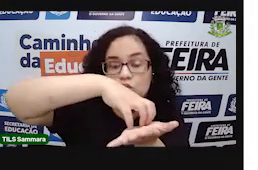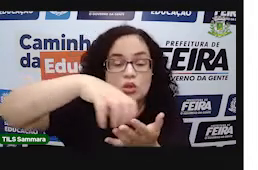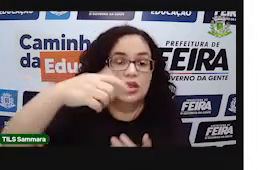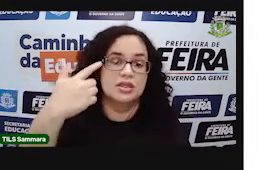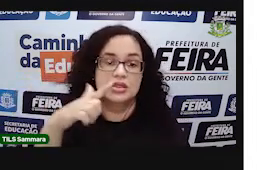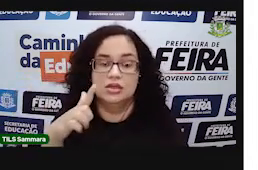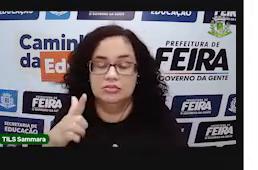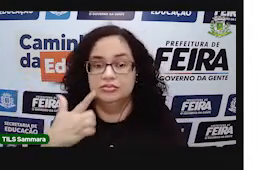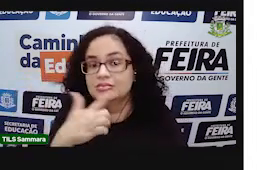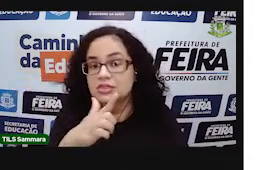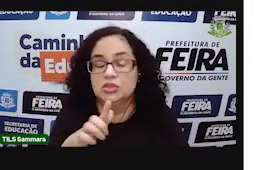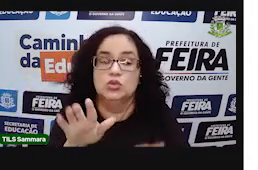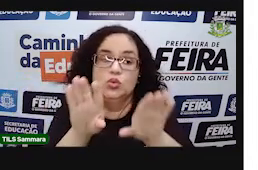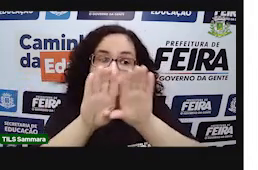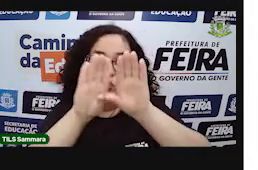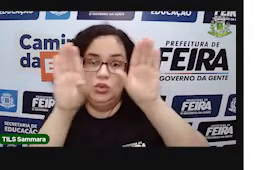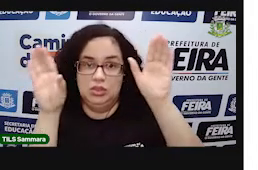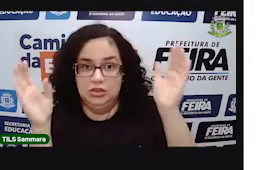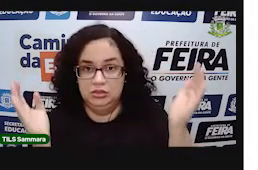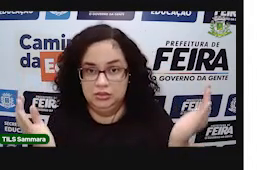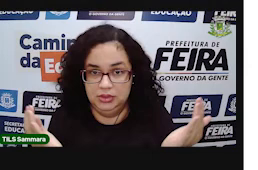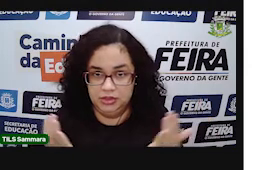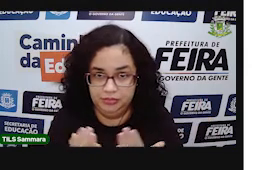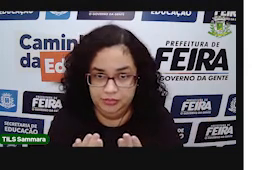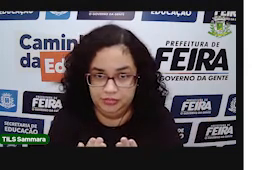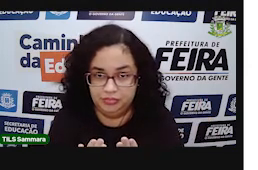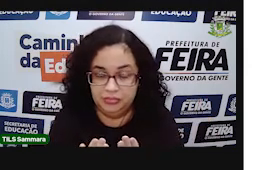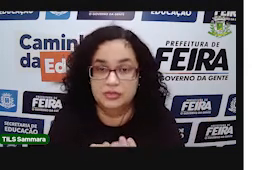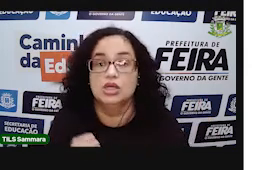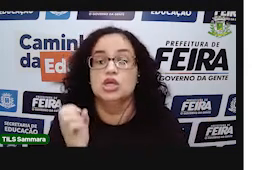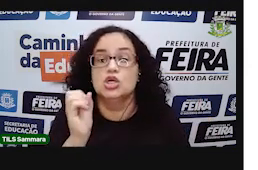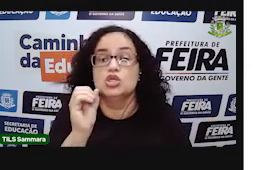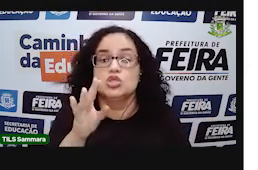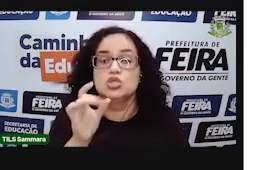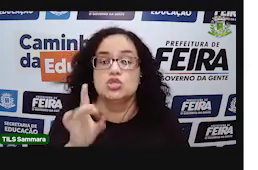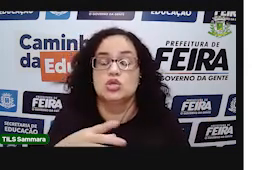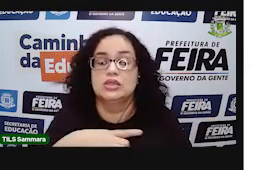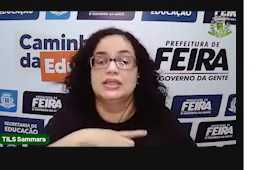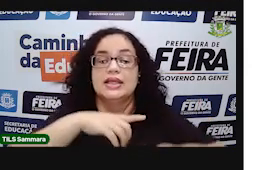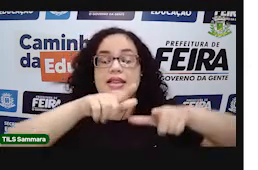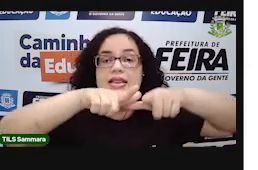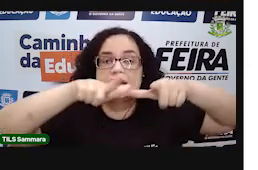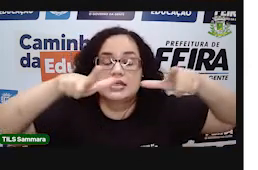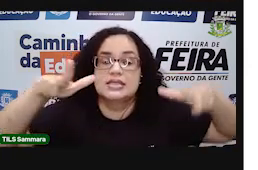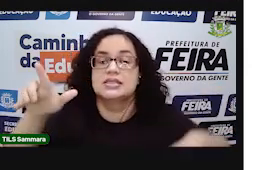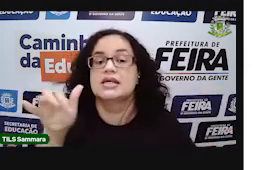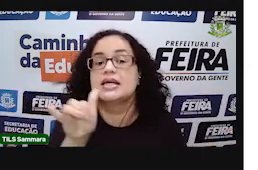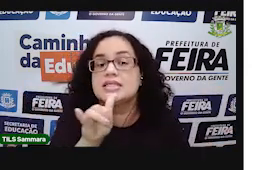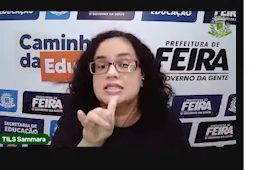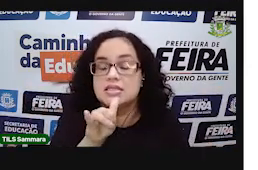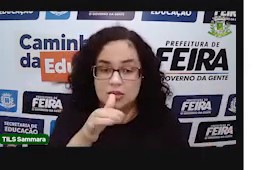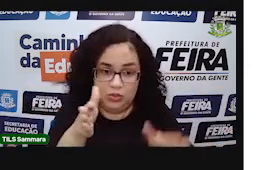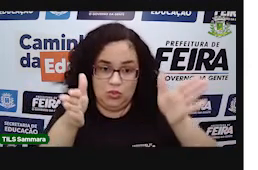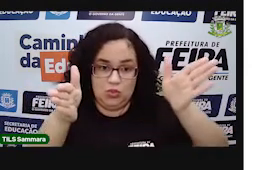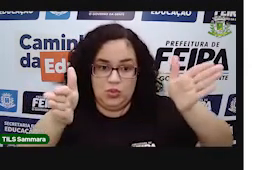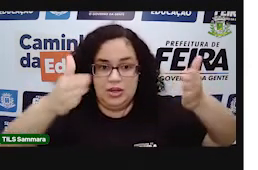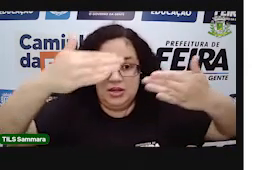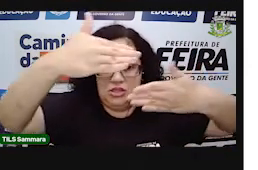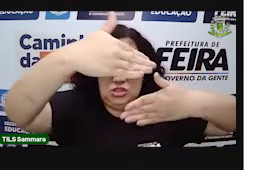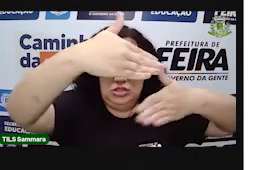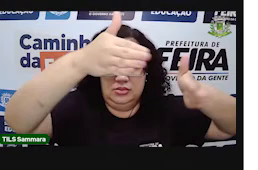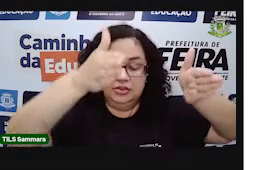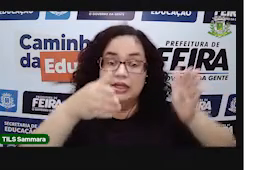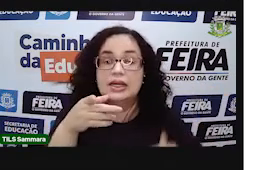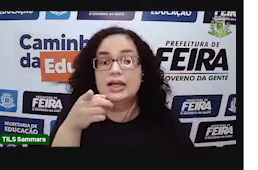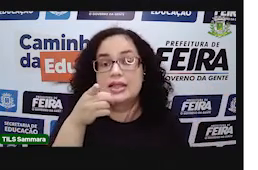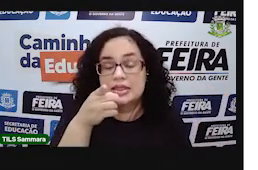tem os sólidos que não têm partes arredondadas. Só têm partes lisas, como, por exemplo, aquela